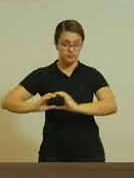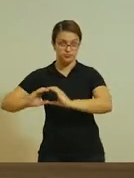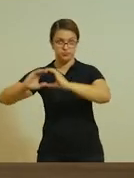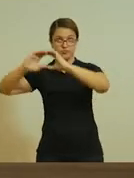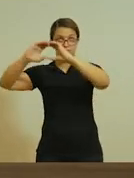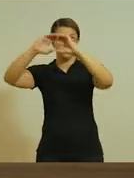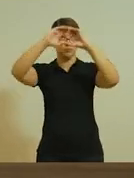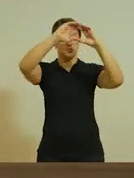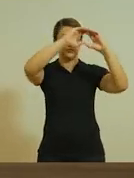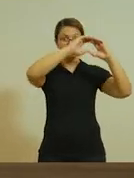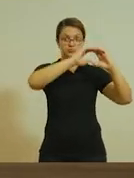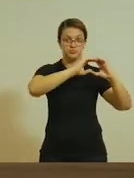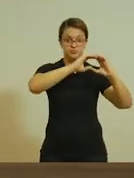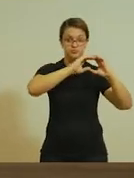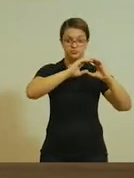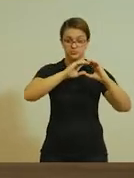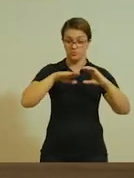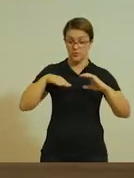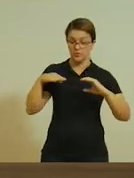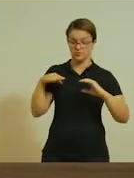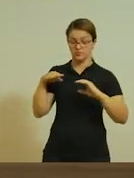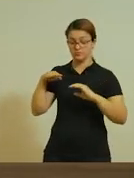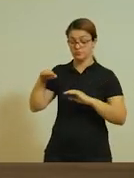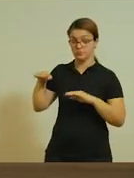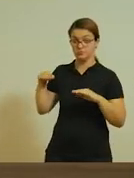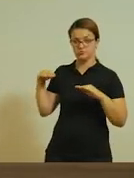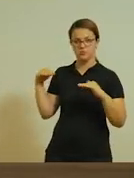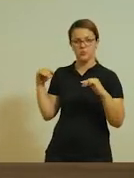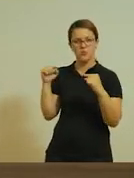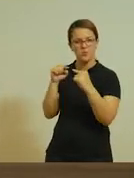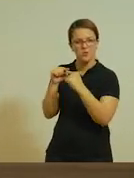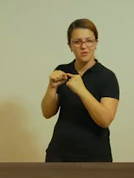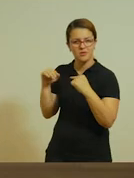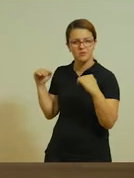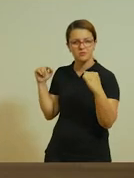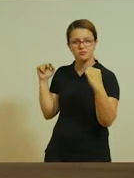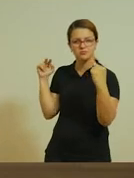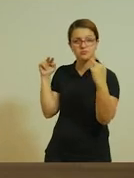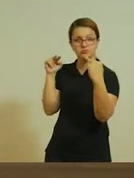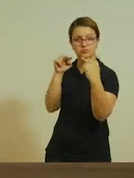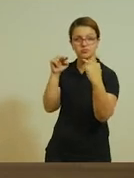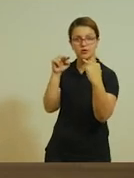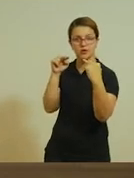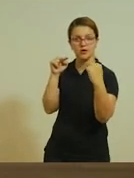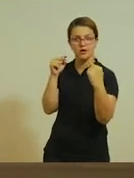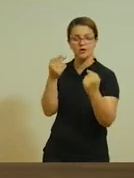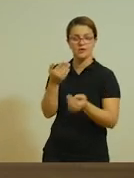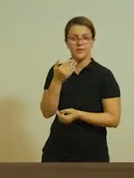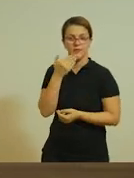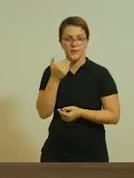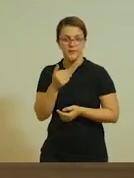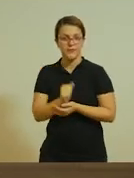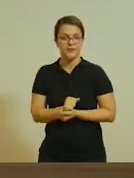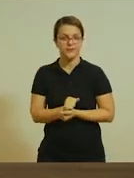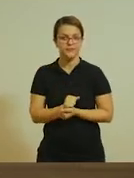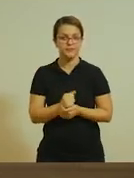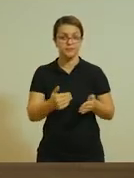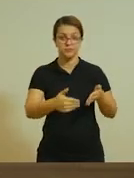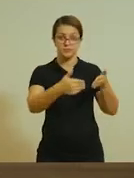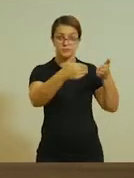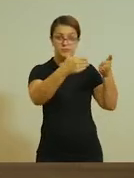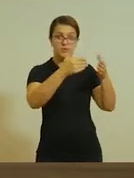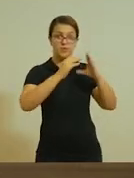criança, para facilitar até mesmo a visão da criança em relação às letras. Com a bola de meia, a criança